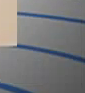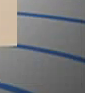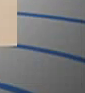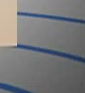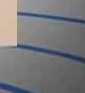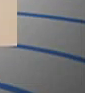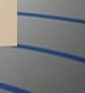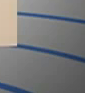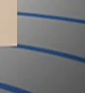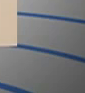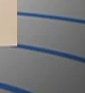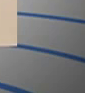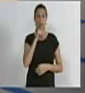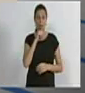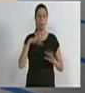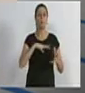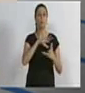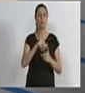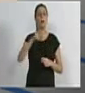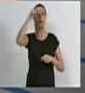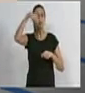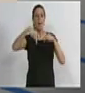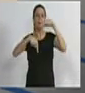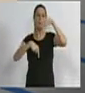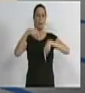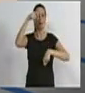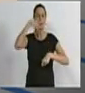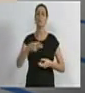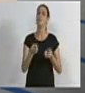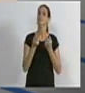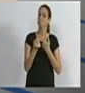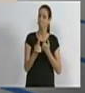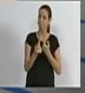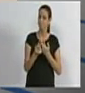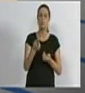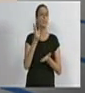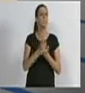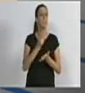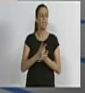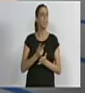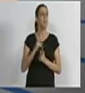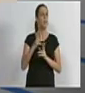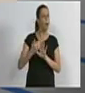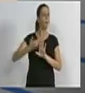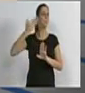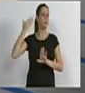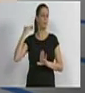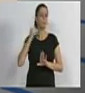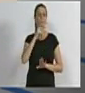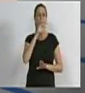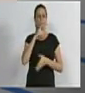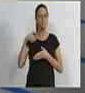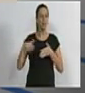Toda a água da terra, cada gota, é a mesma que sempre existiu, fluindo há